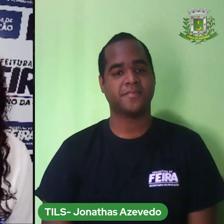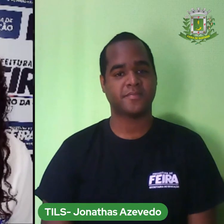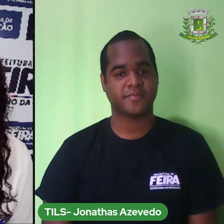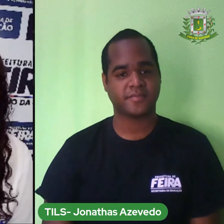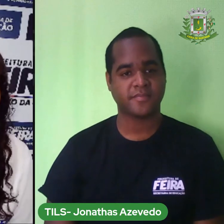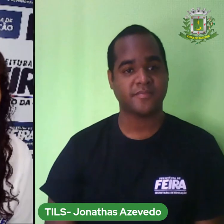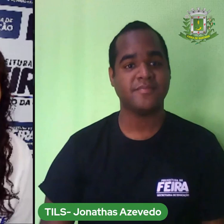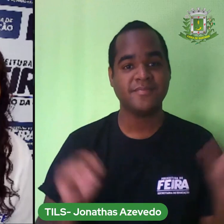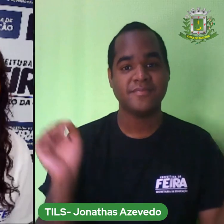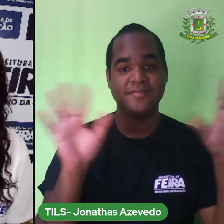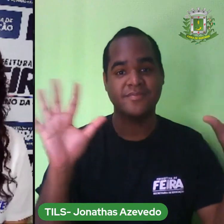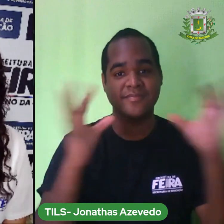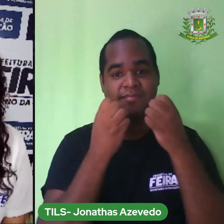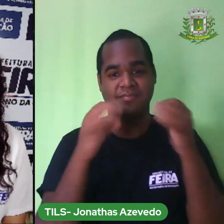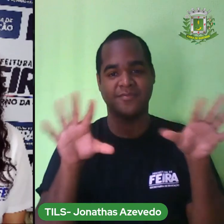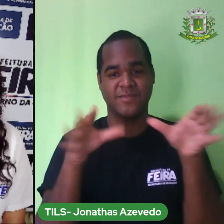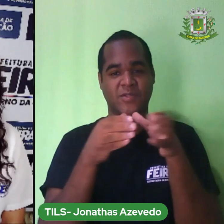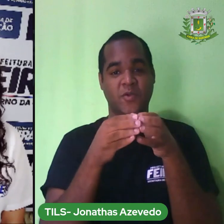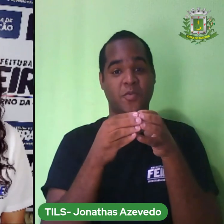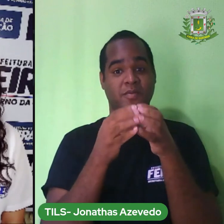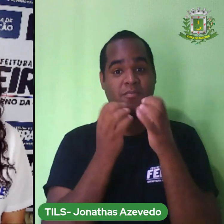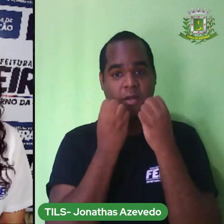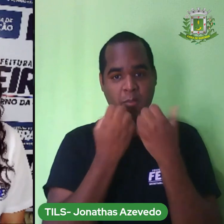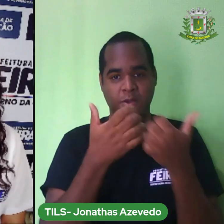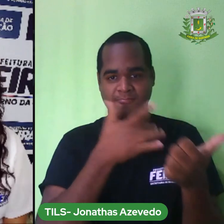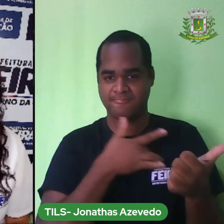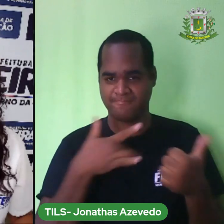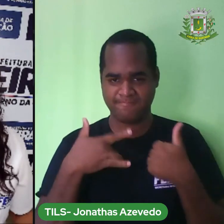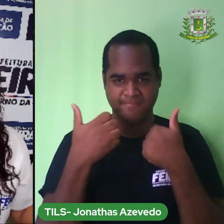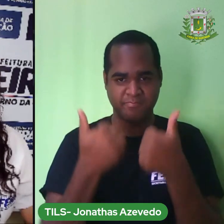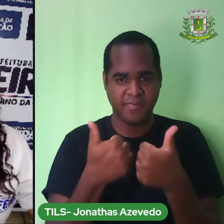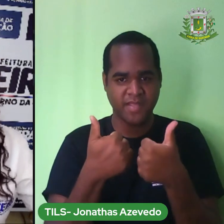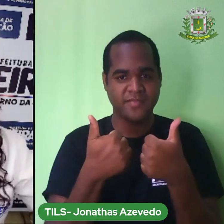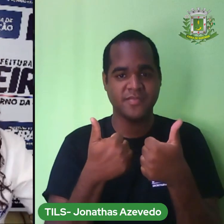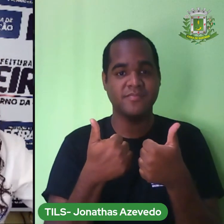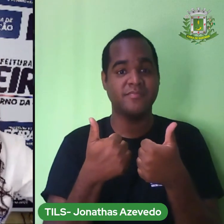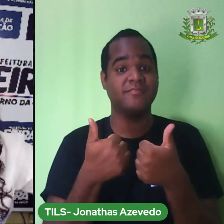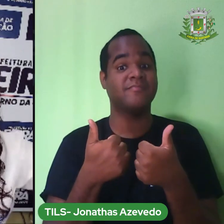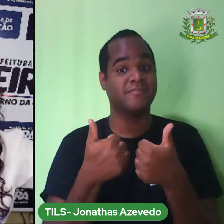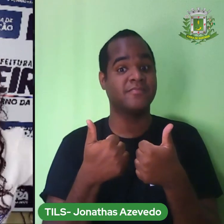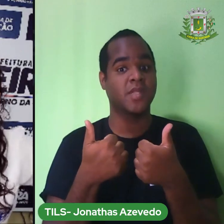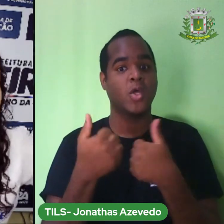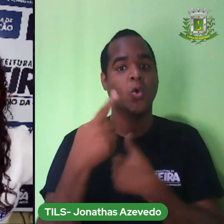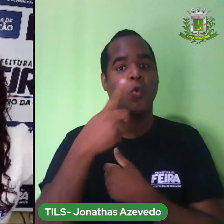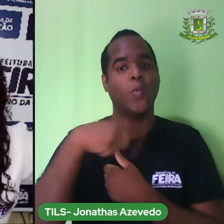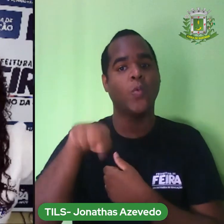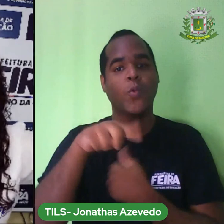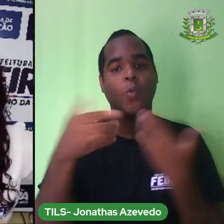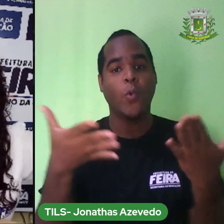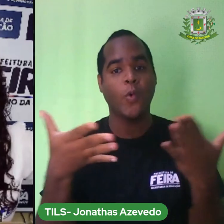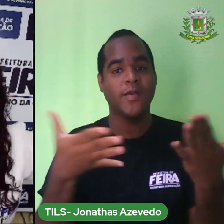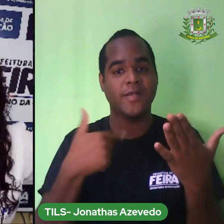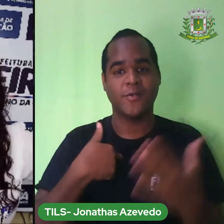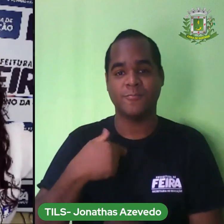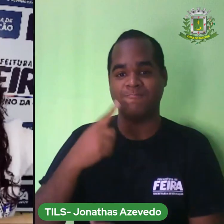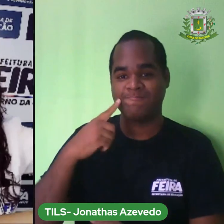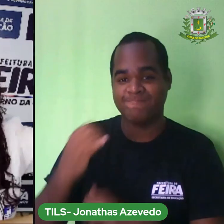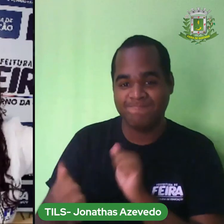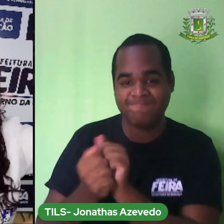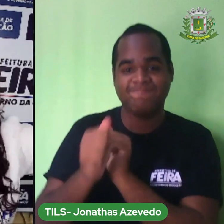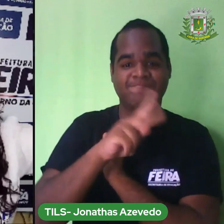Olá, turma! Tudo bem com vocês? E nós hoje, eu e Jonatas,